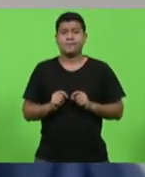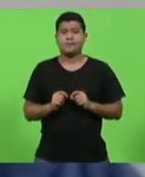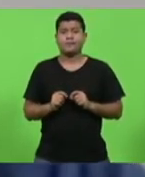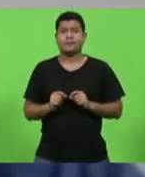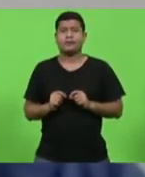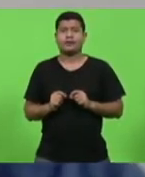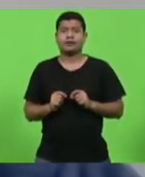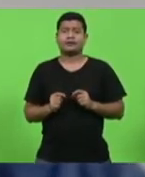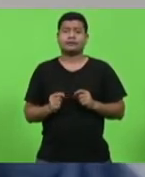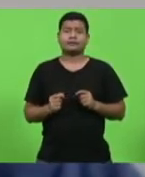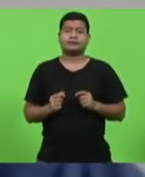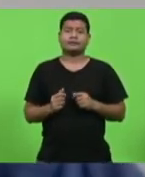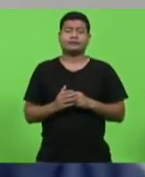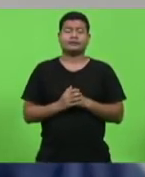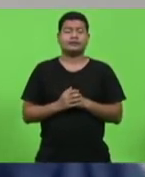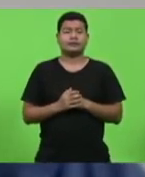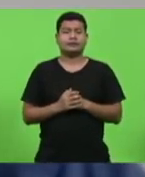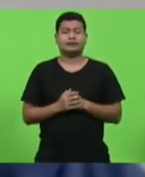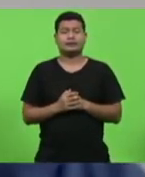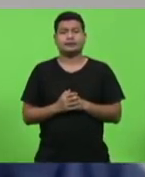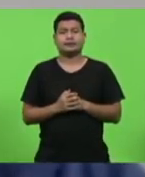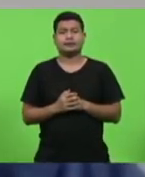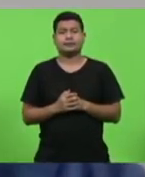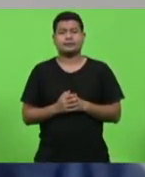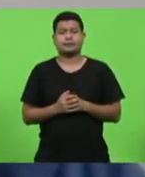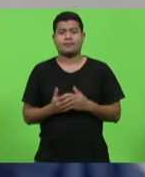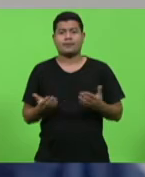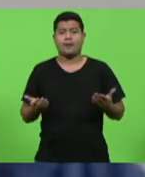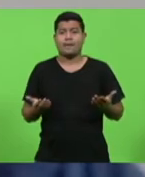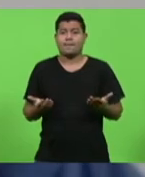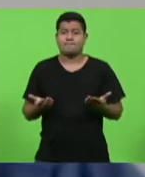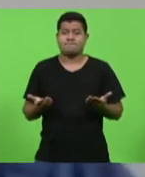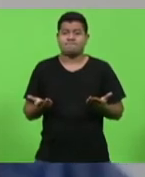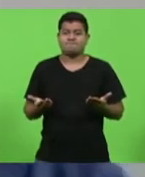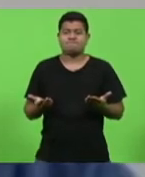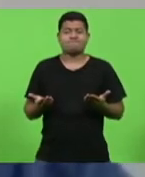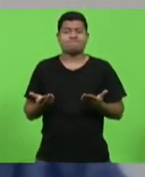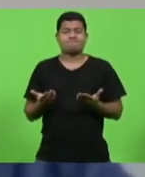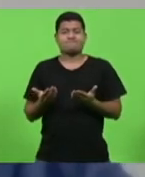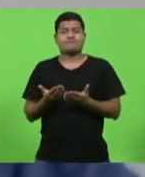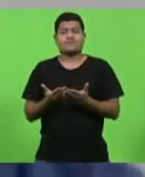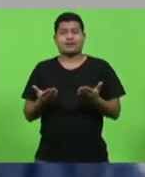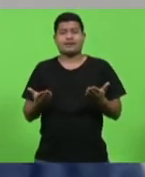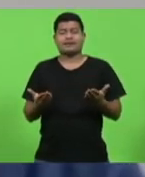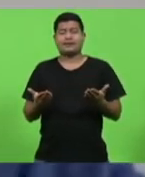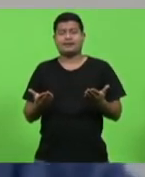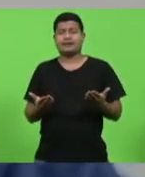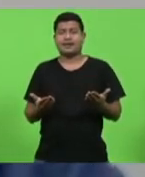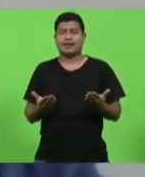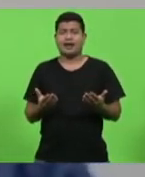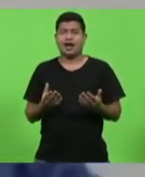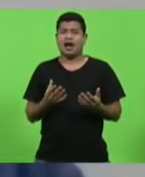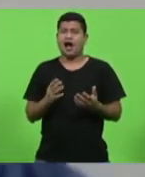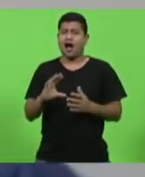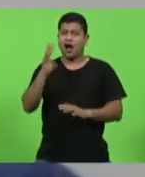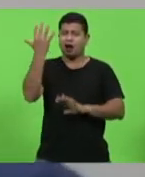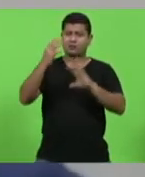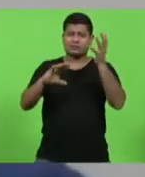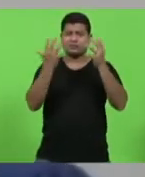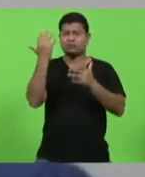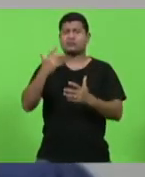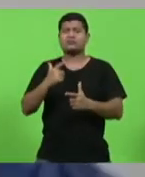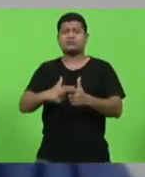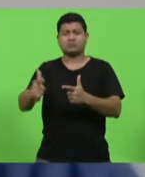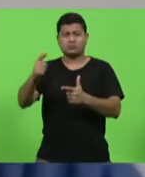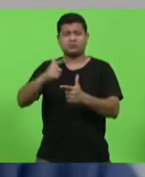infelizmente, nesse sentido, de muitas atrocidades cometidas pelo